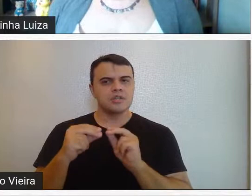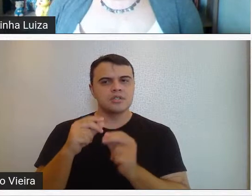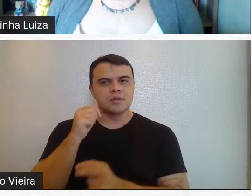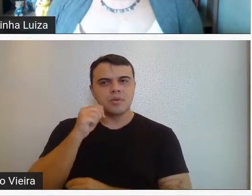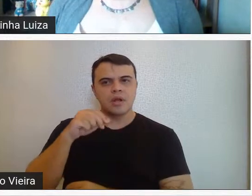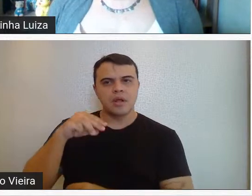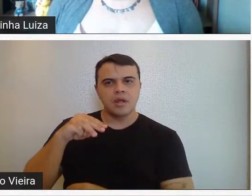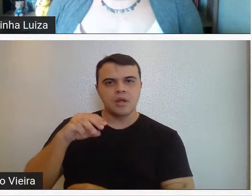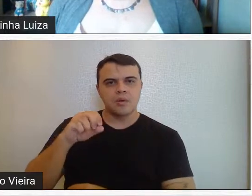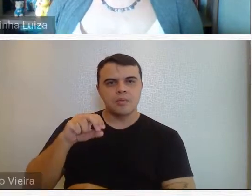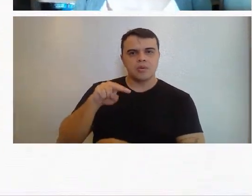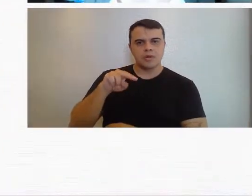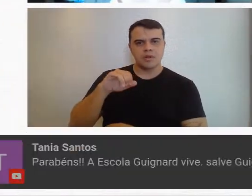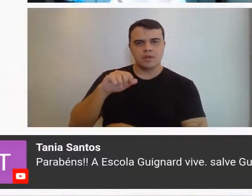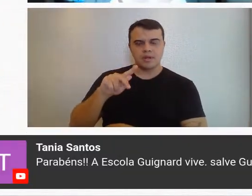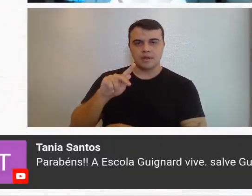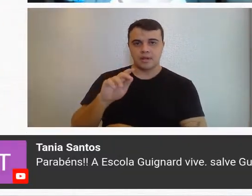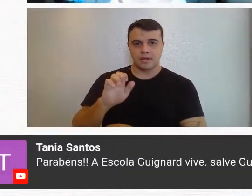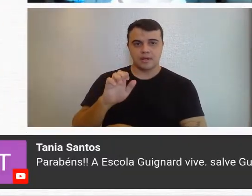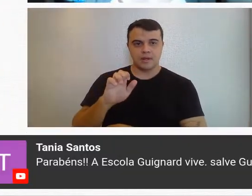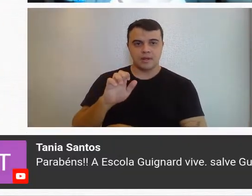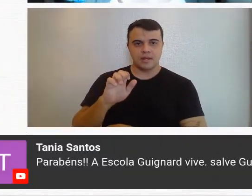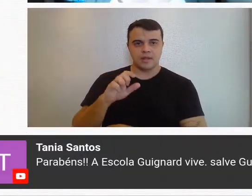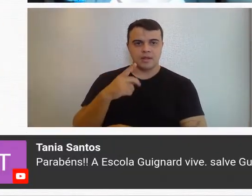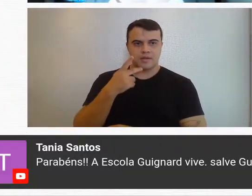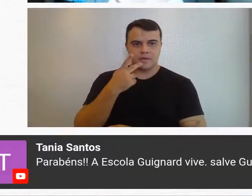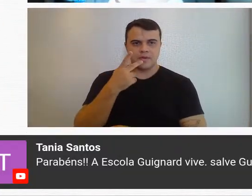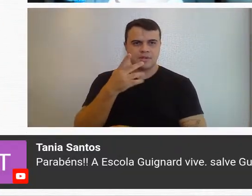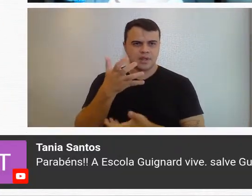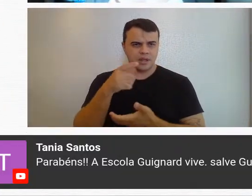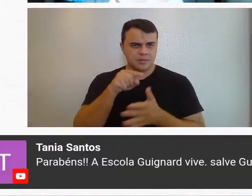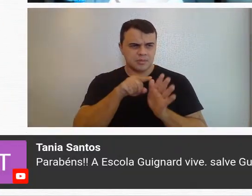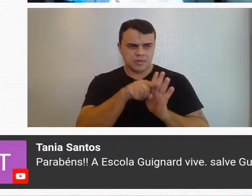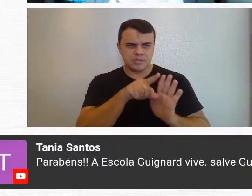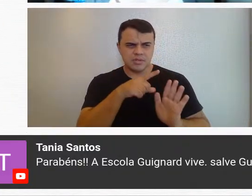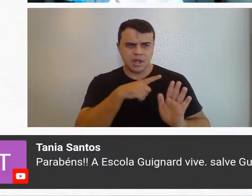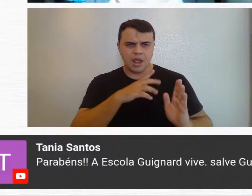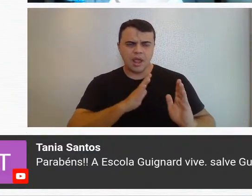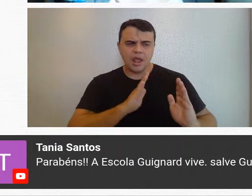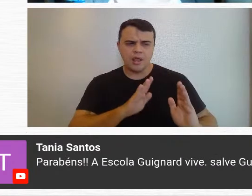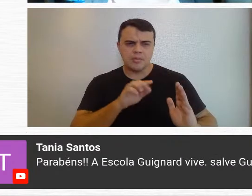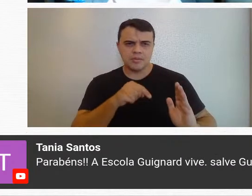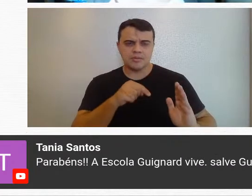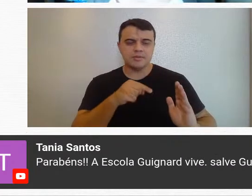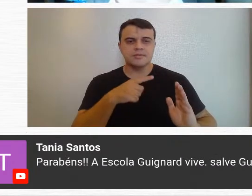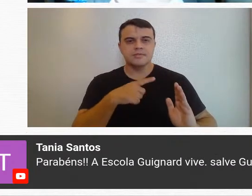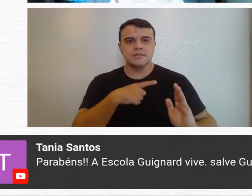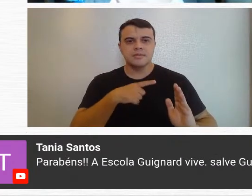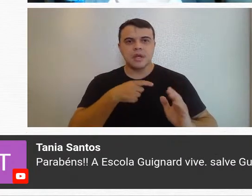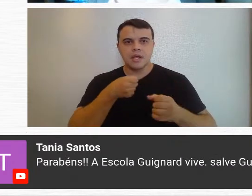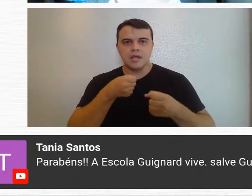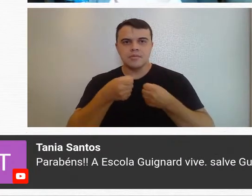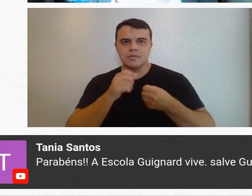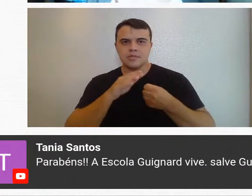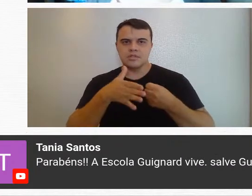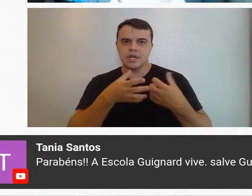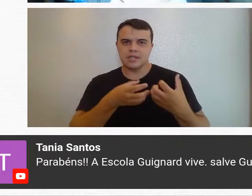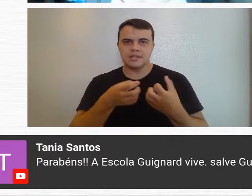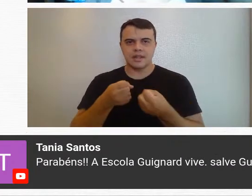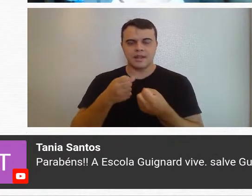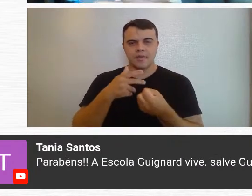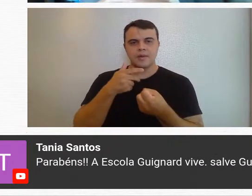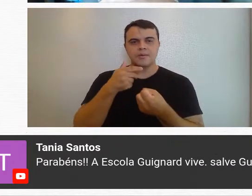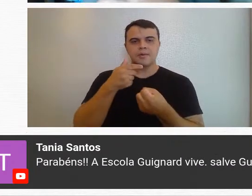Monique Gasparini, e ela quer saber se vocês acham que nessa época a imprensa já aceitava melhor